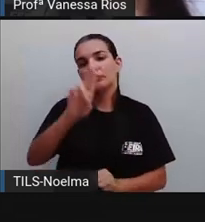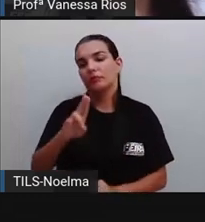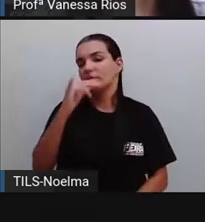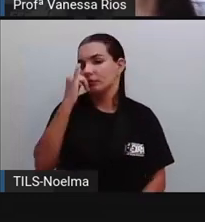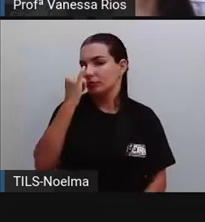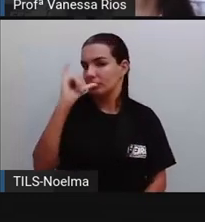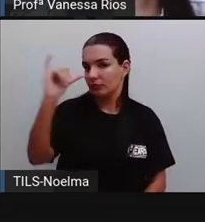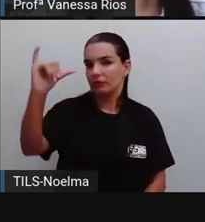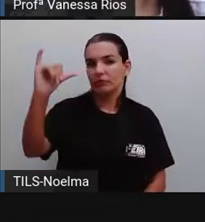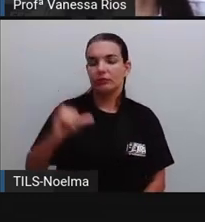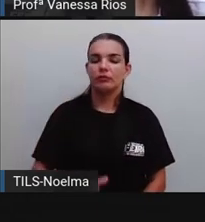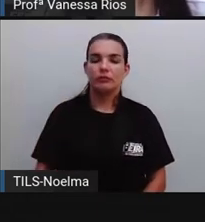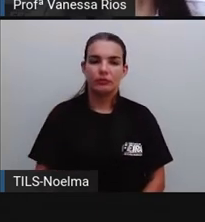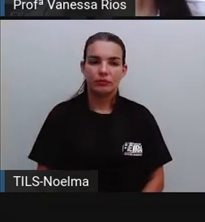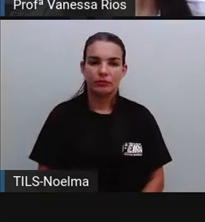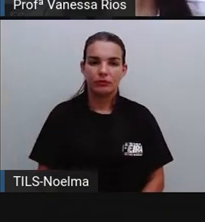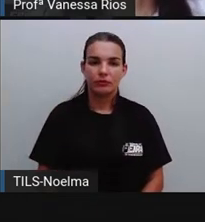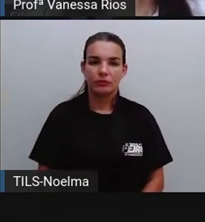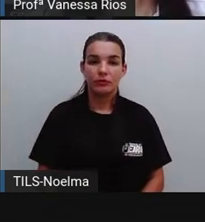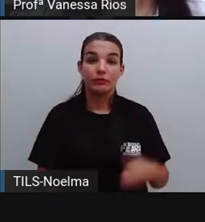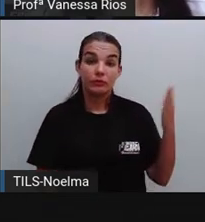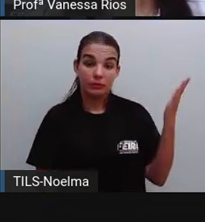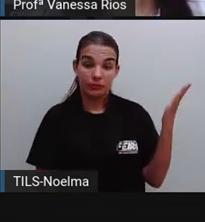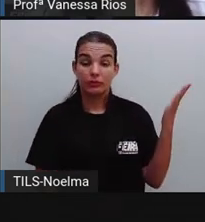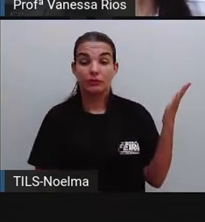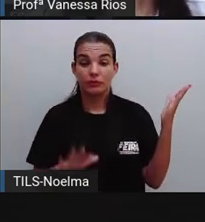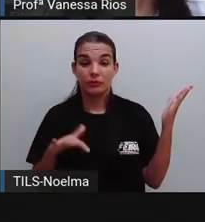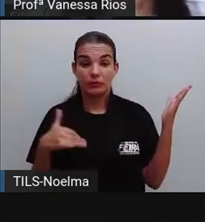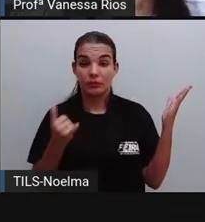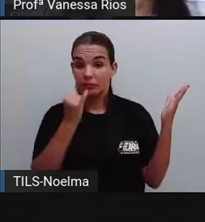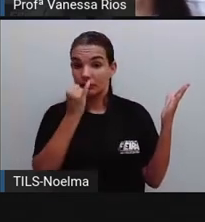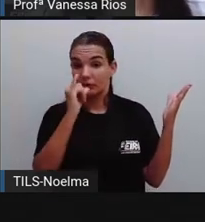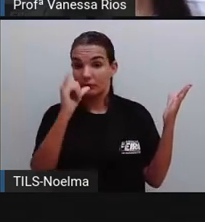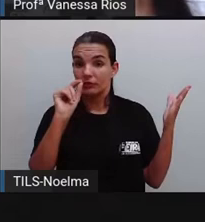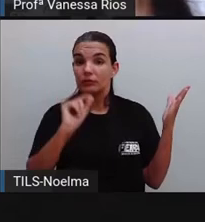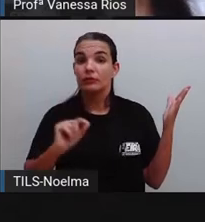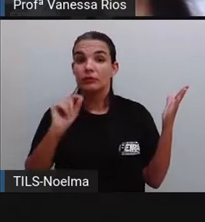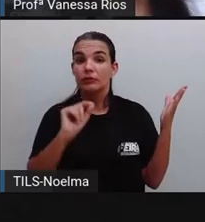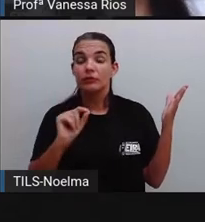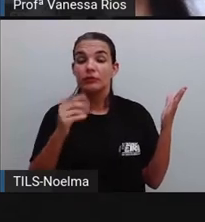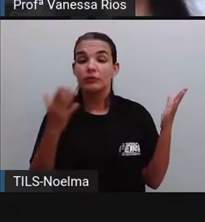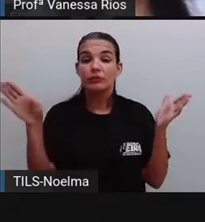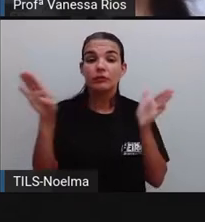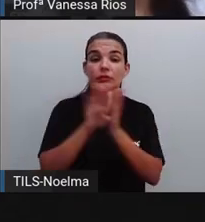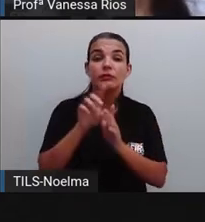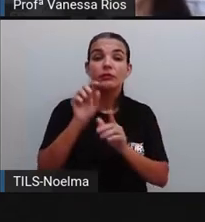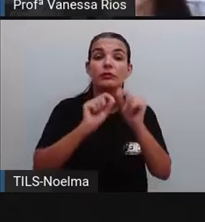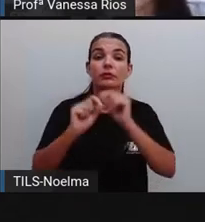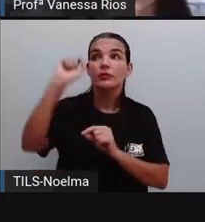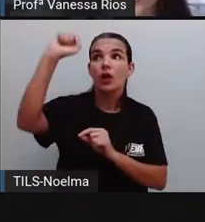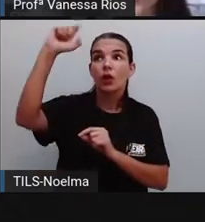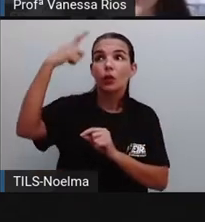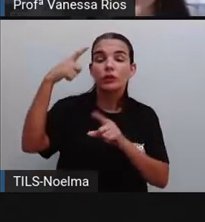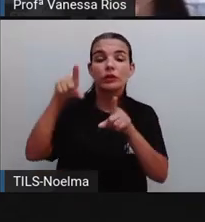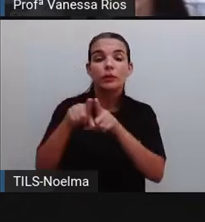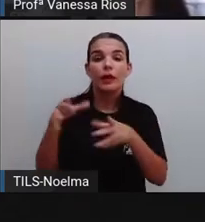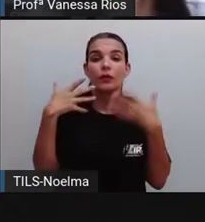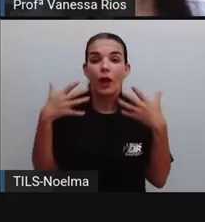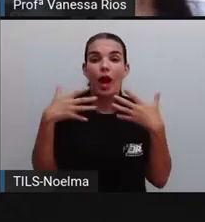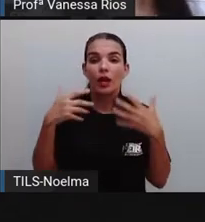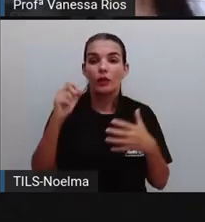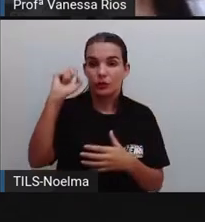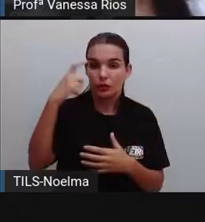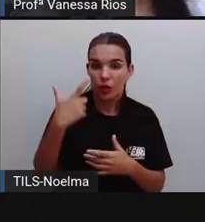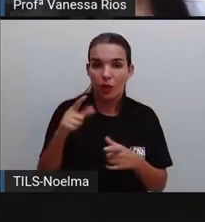utilização da energia. Então, energia solar, ela é proveniente da luz e do calor do sol,